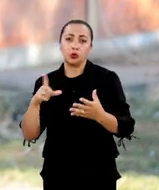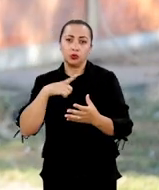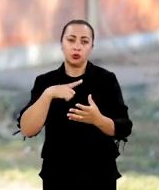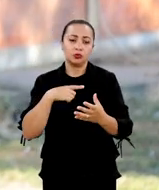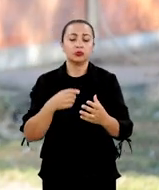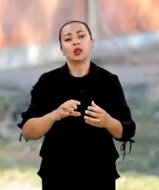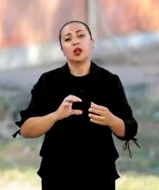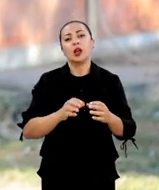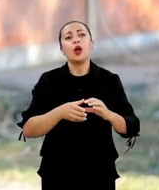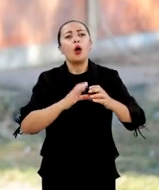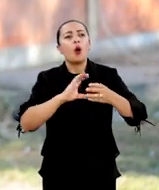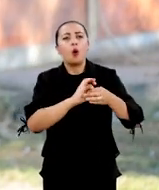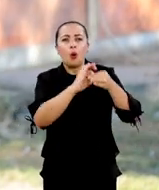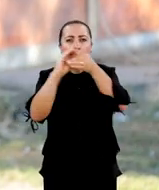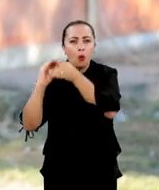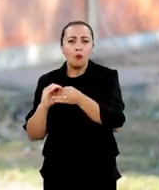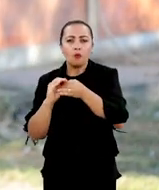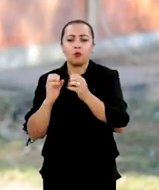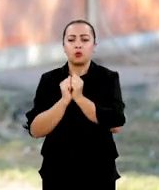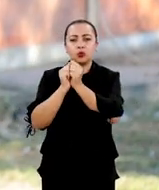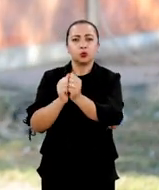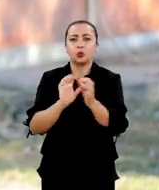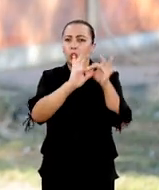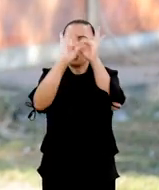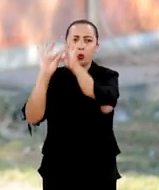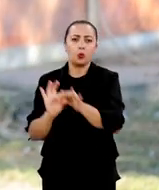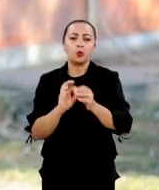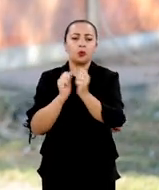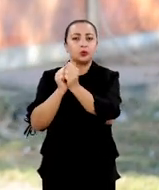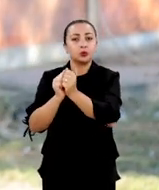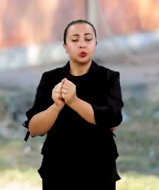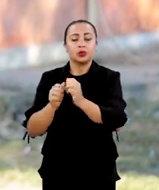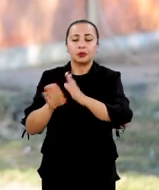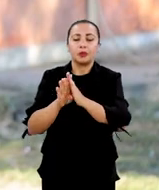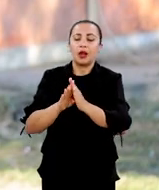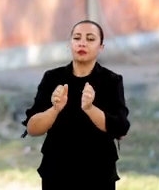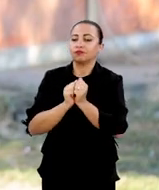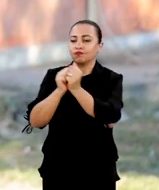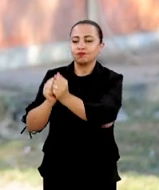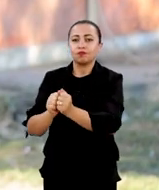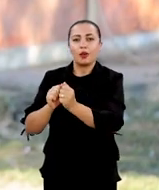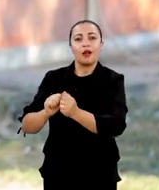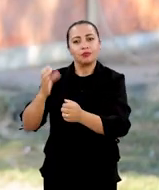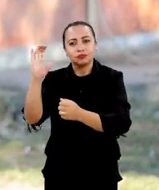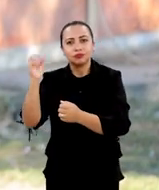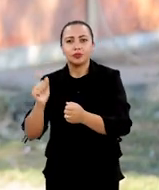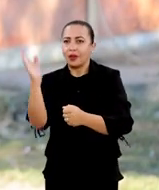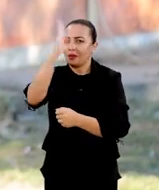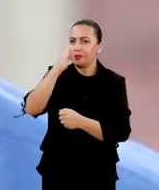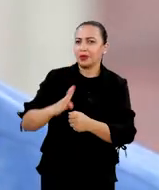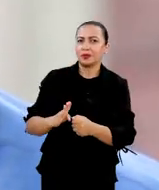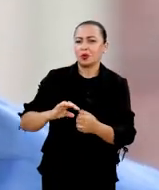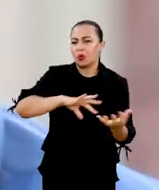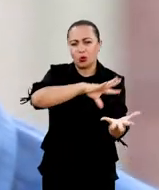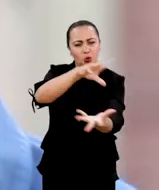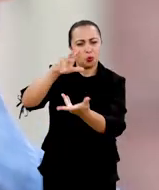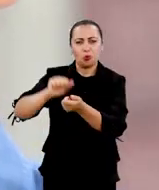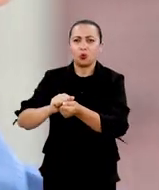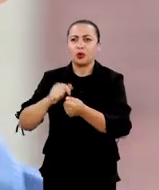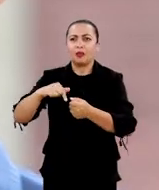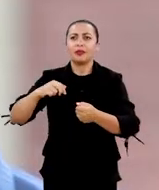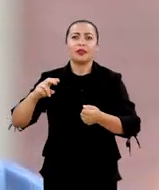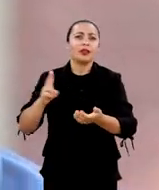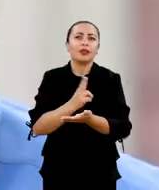Então, hoje, nós temos convênio de cooperação científica ao redor de todo o mundo. No Brasil, nós temos com várias